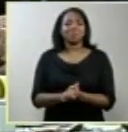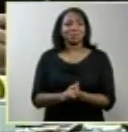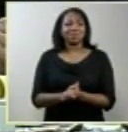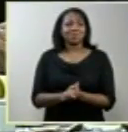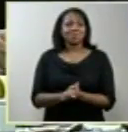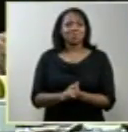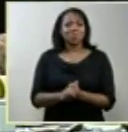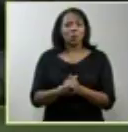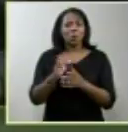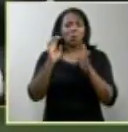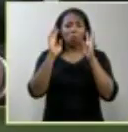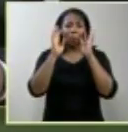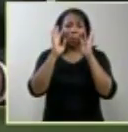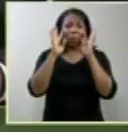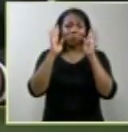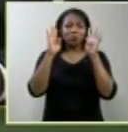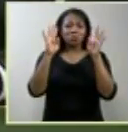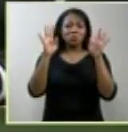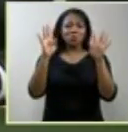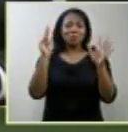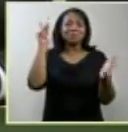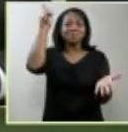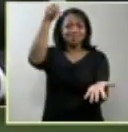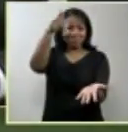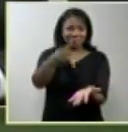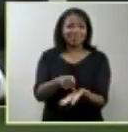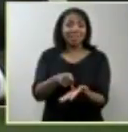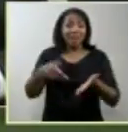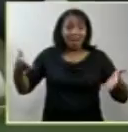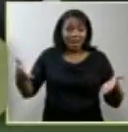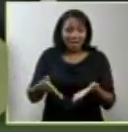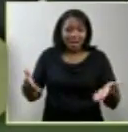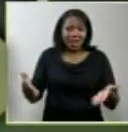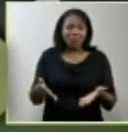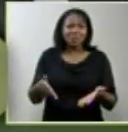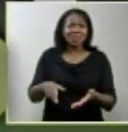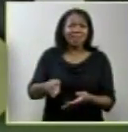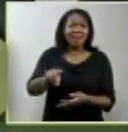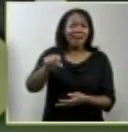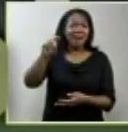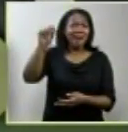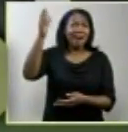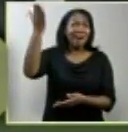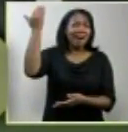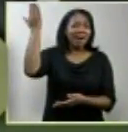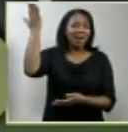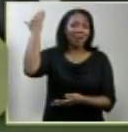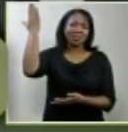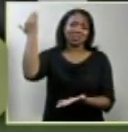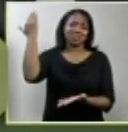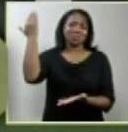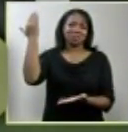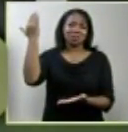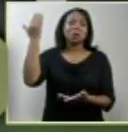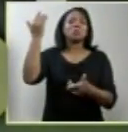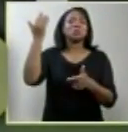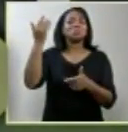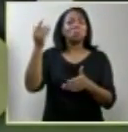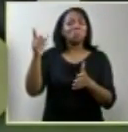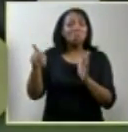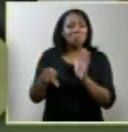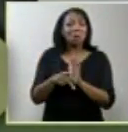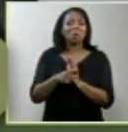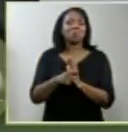sonho um sonho que se tornou realidade e naquela época os próprios colegas